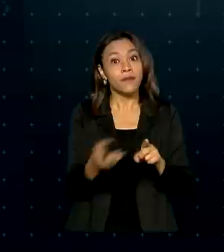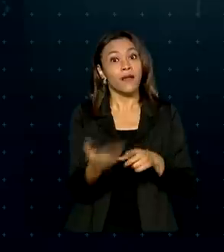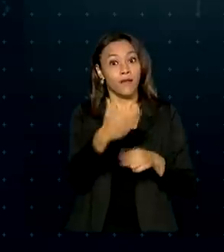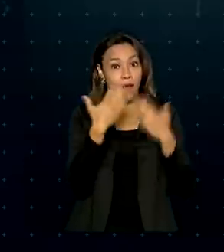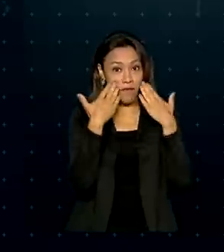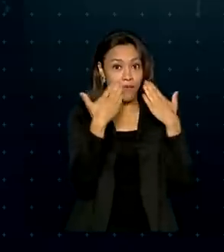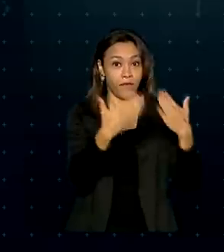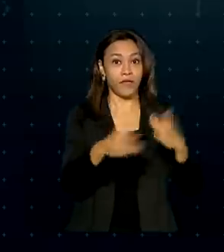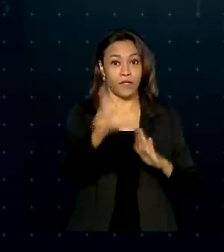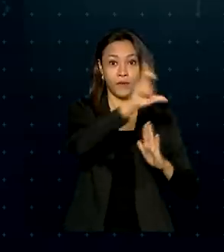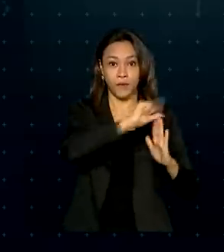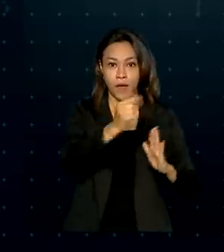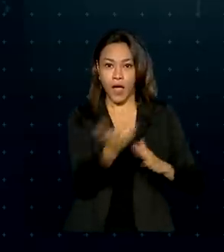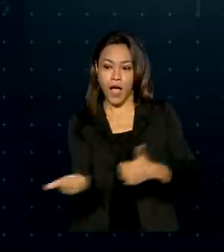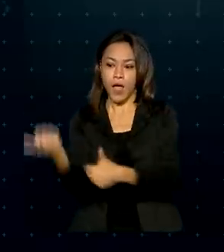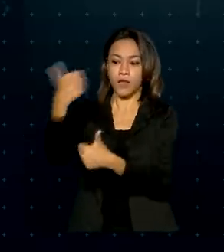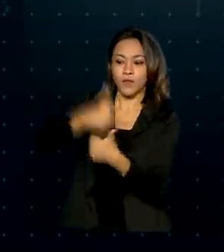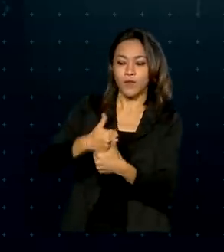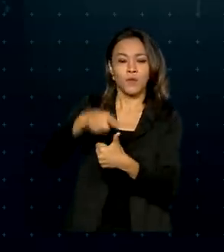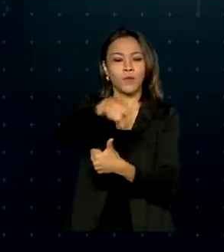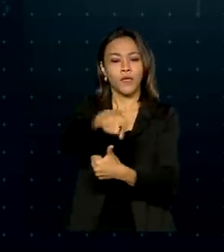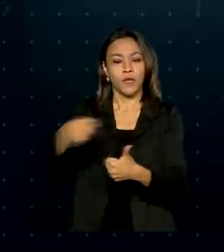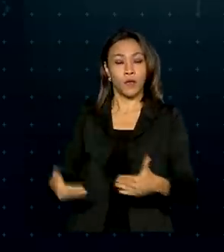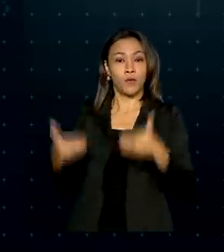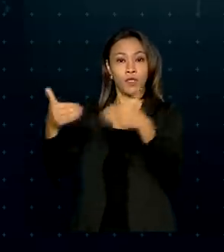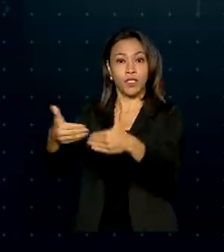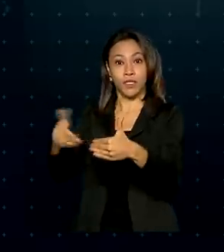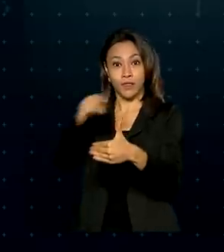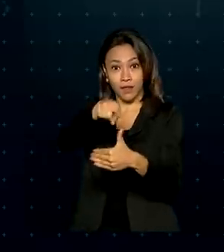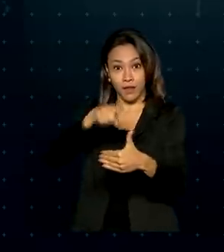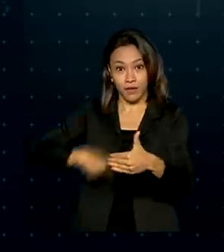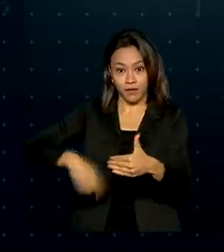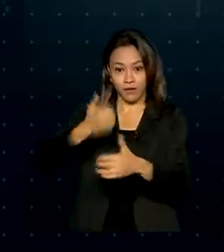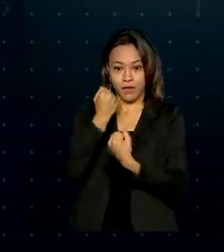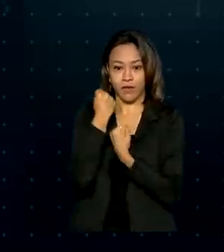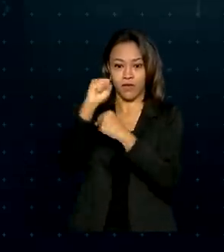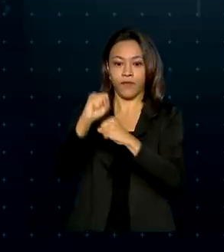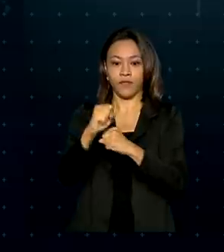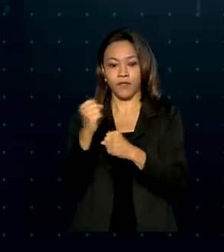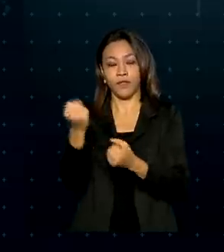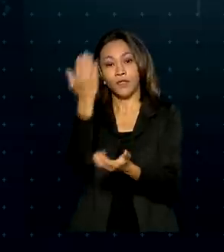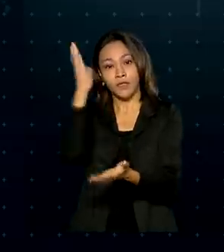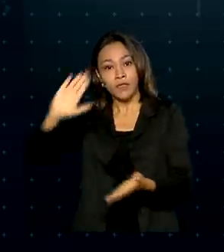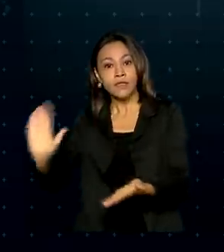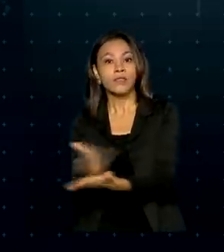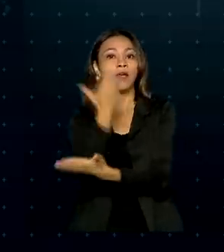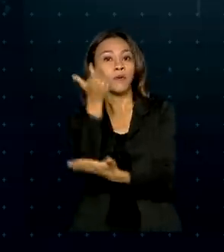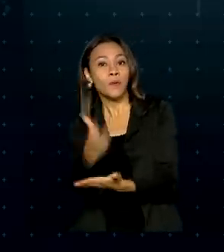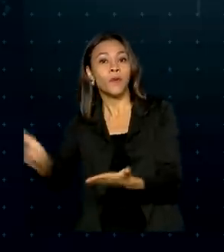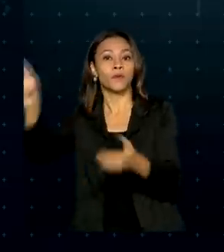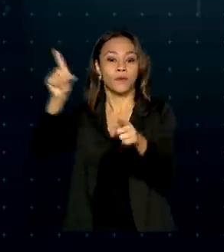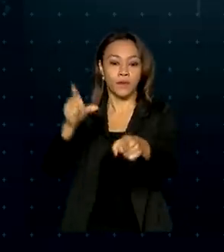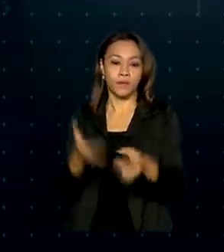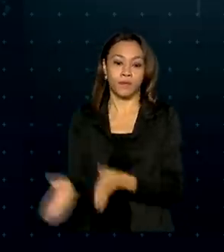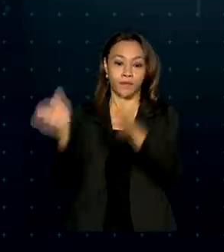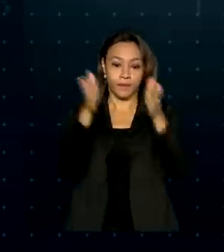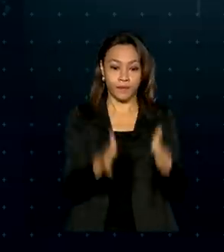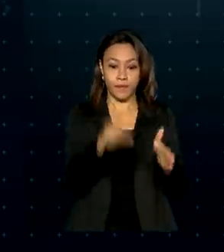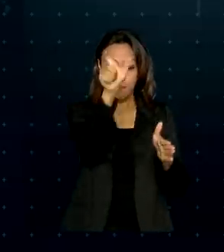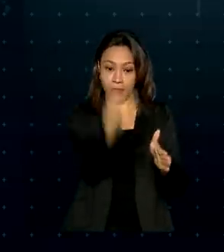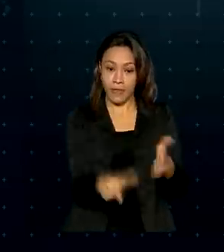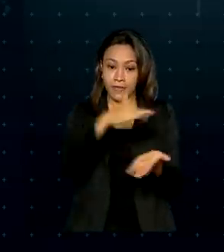Civil, assume agora o Ministério da Defesa, no lugar do general Fernando Azevedo. Na Secretaria de Governo,